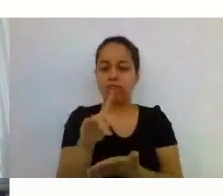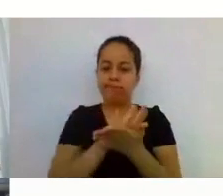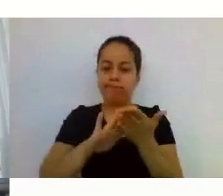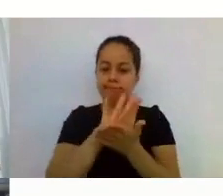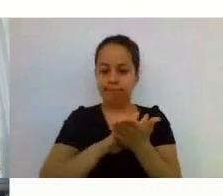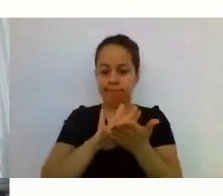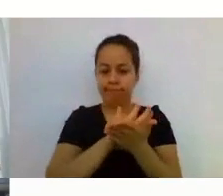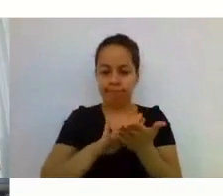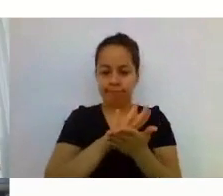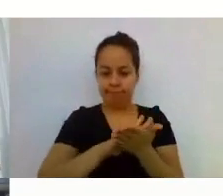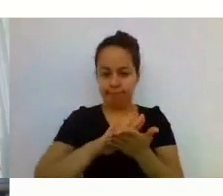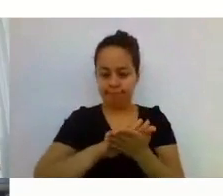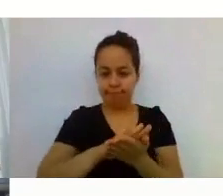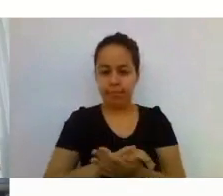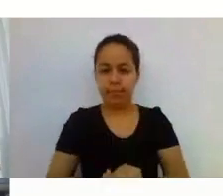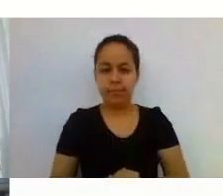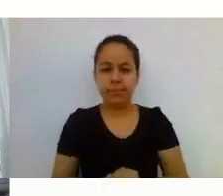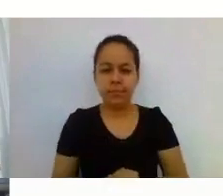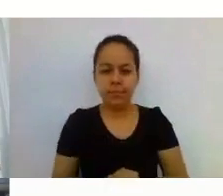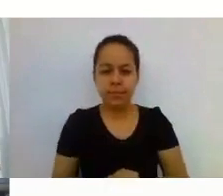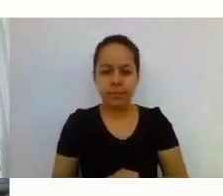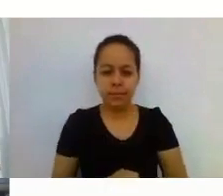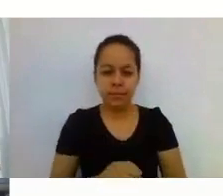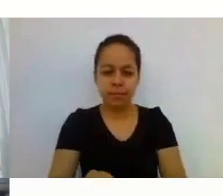Servidores do IFES PPI